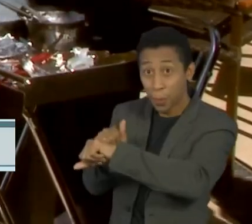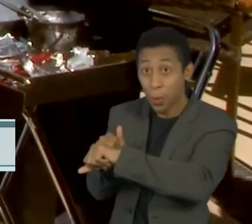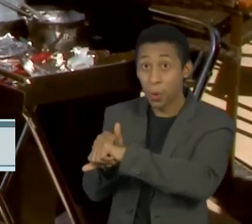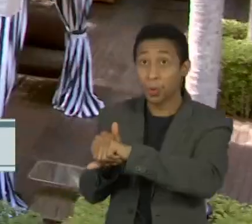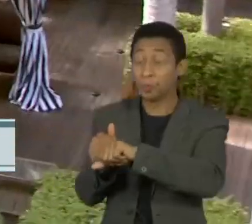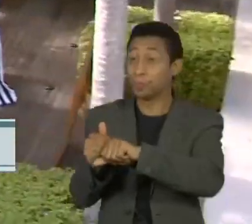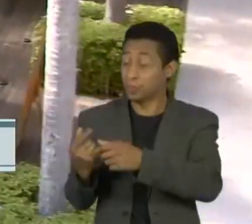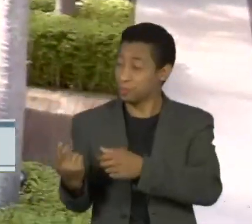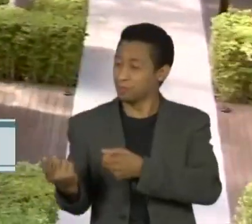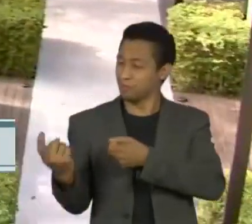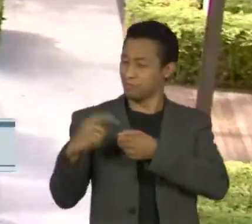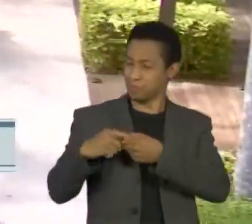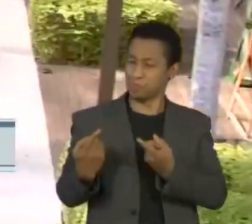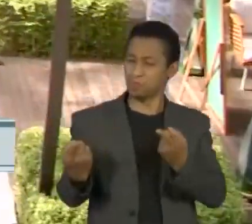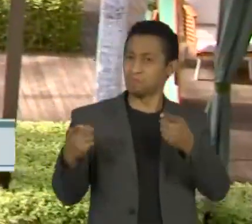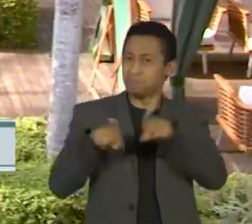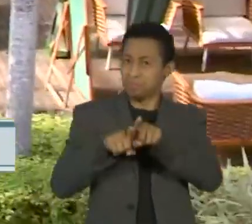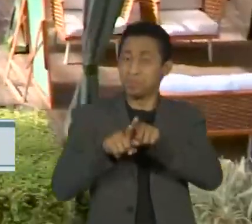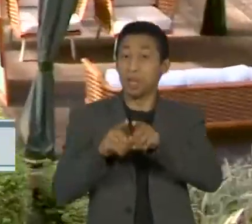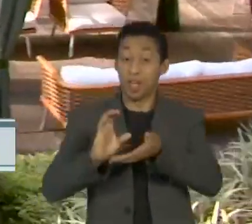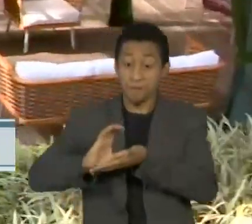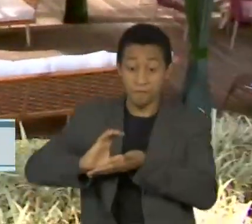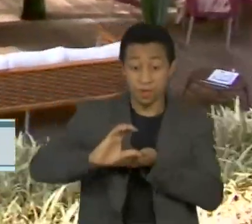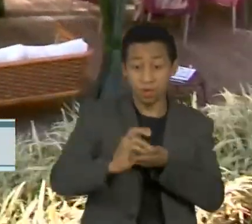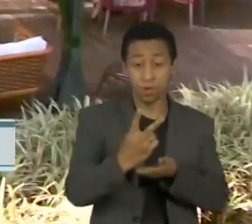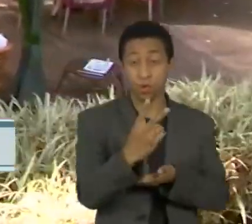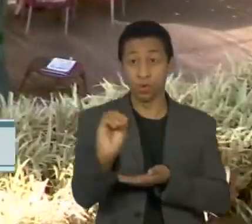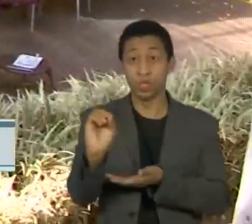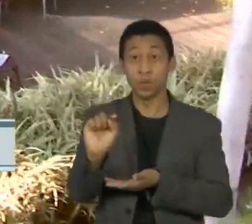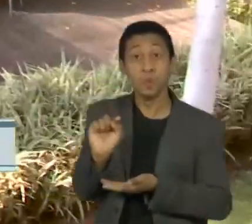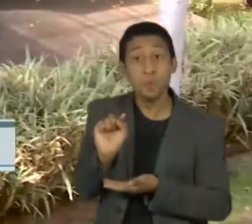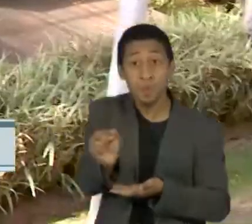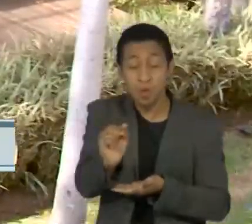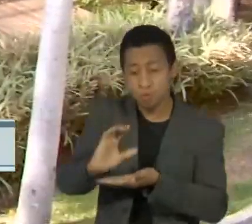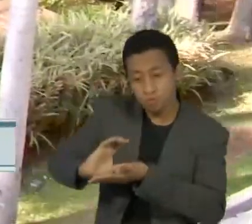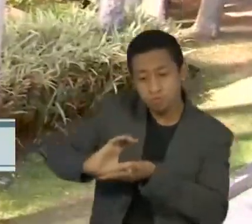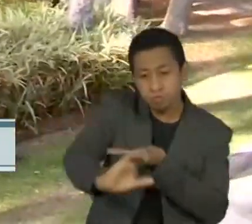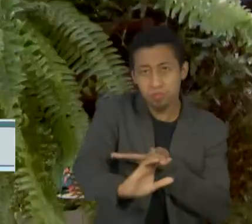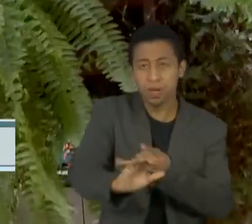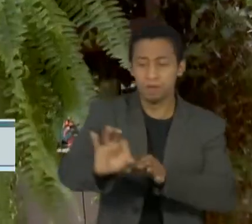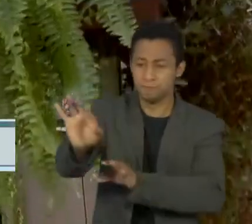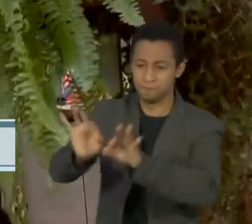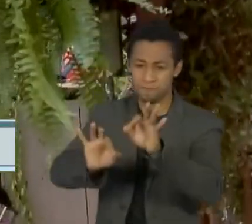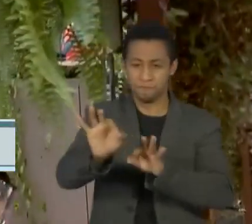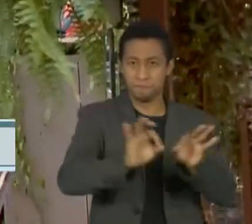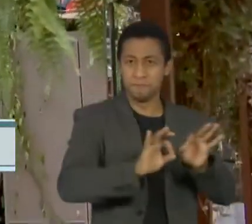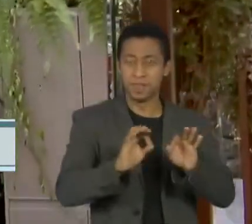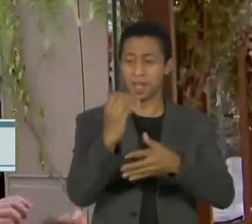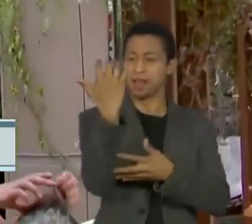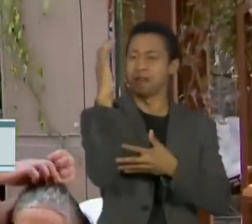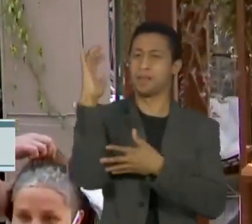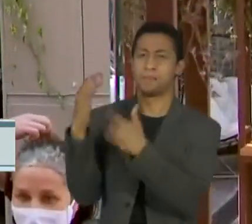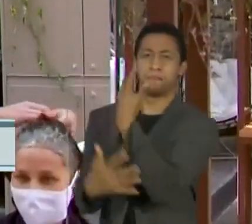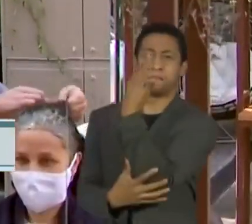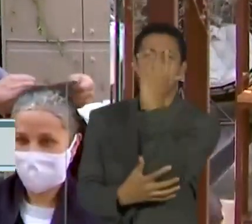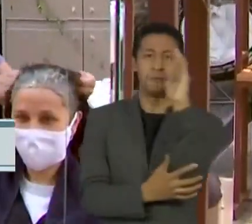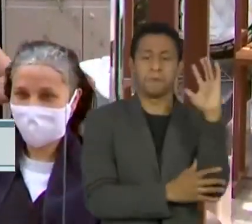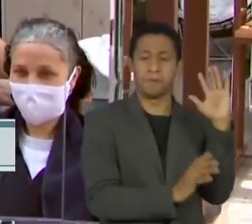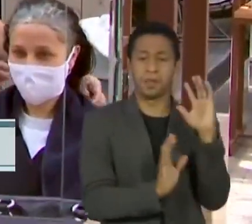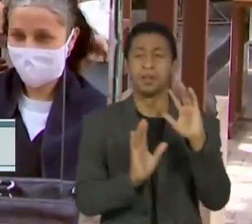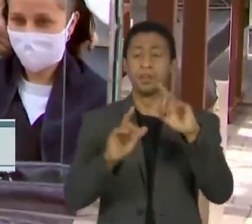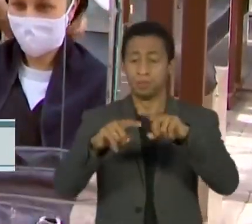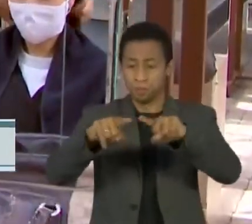e elas investiram juntas 200 mil reais nesse anexo ao ar livre para atender as clientes. É um